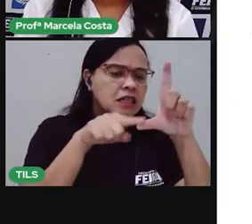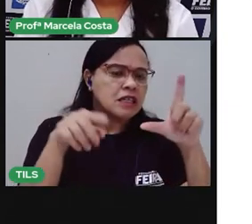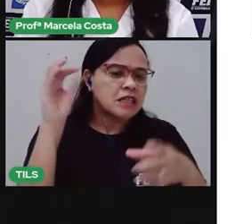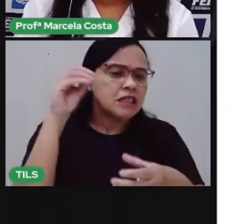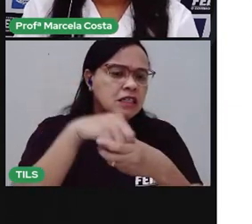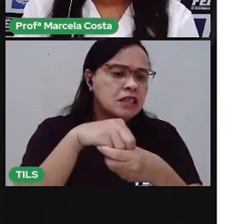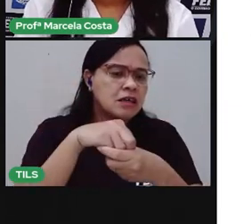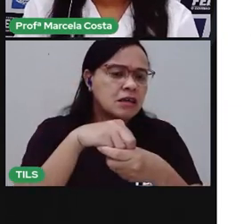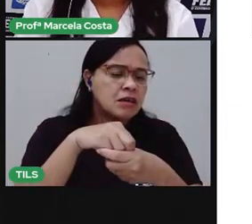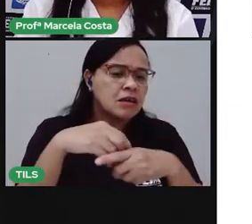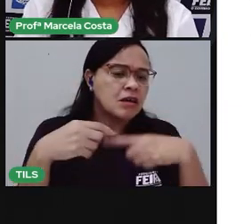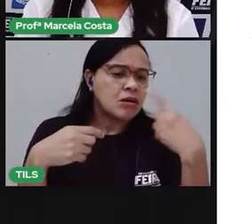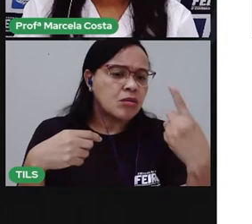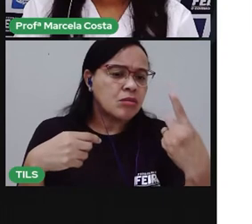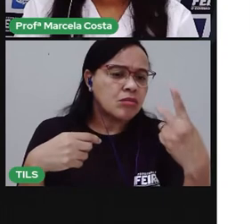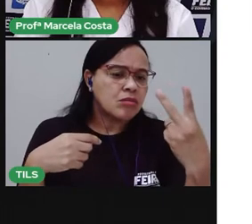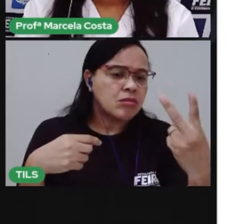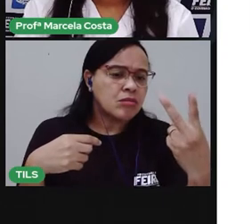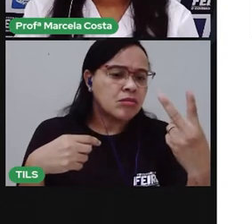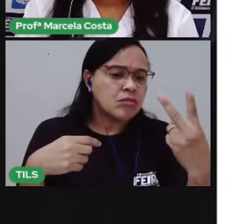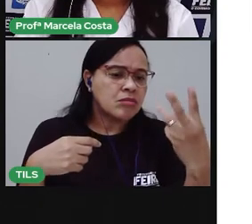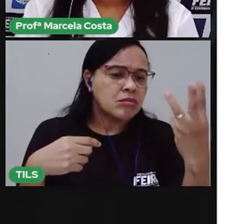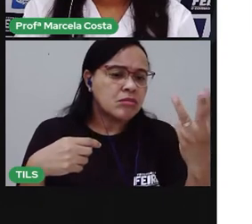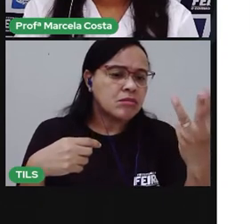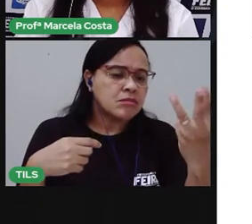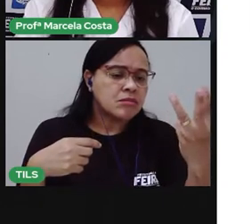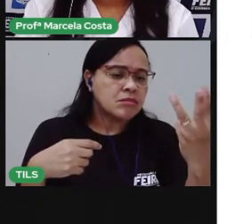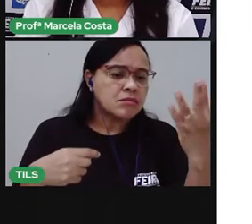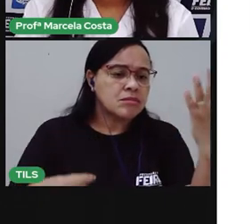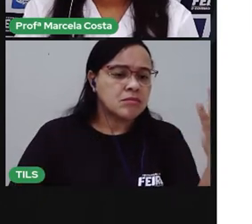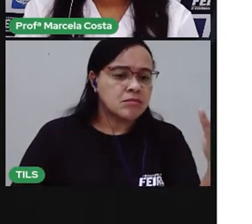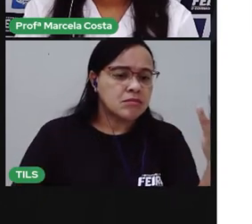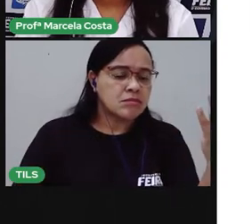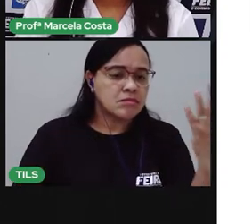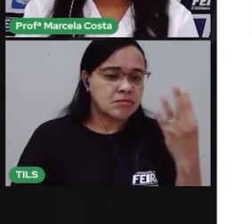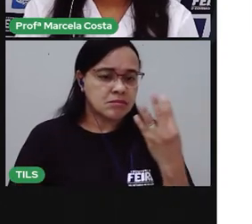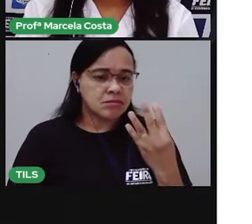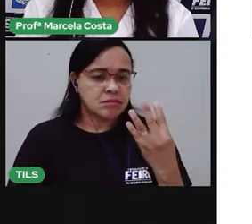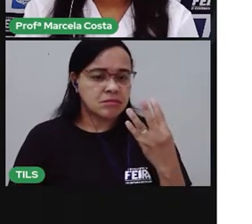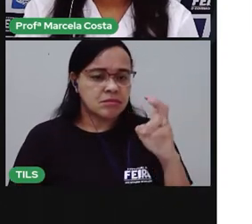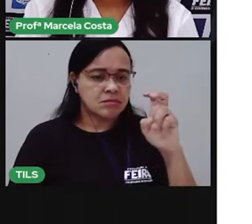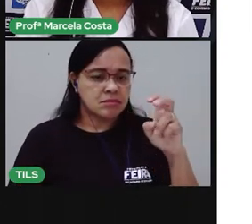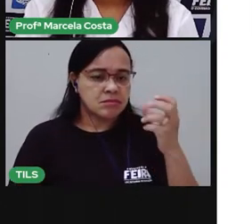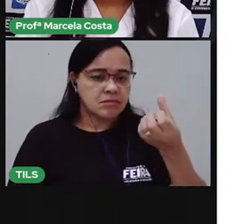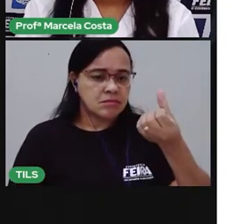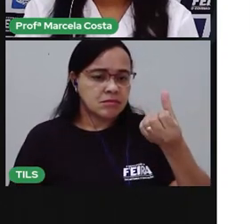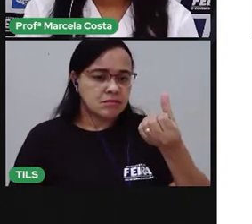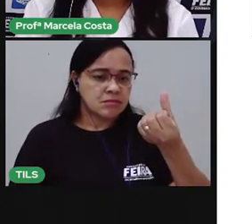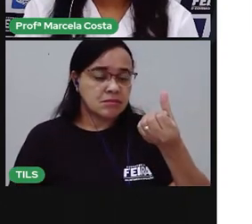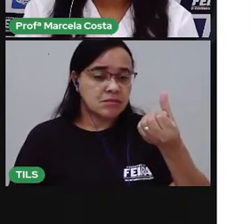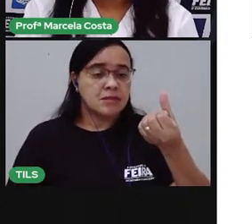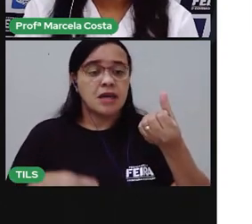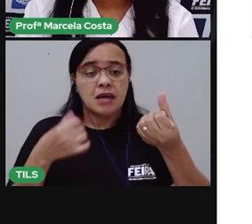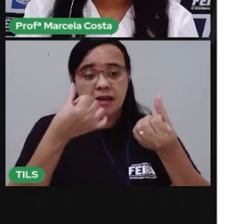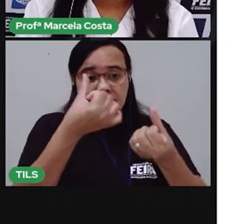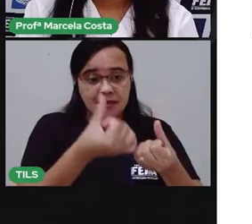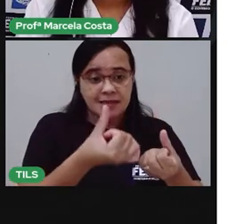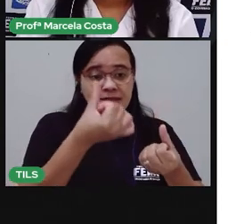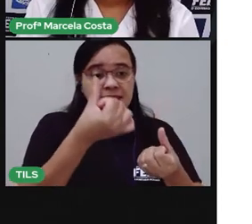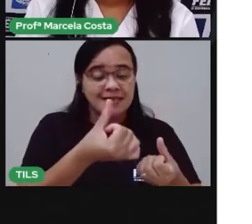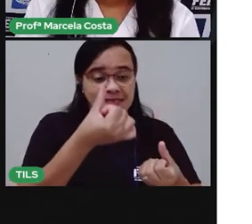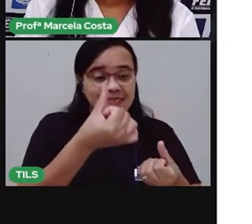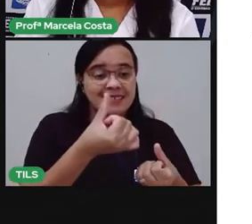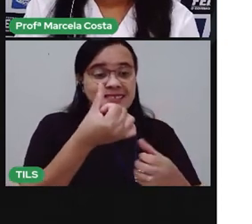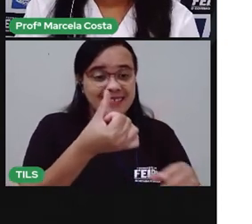Uma, duas, três, quatro, cinco, seis. Seis letras.